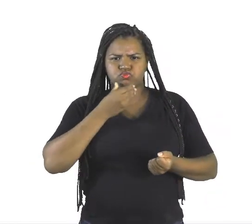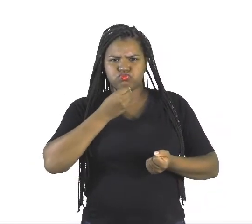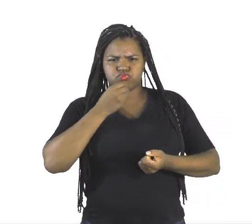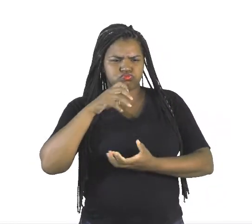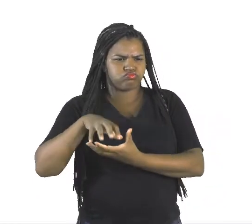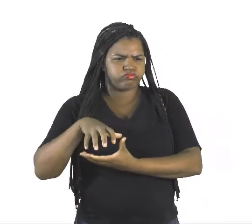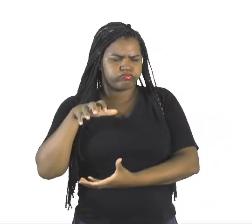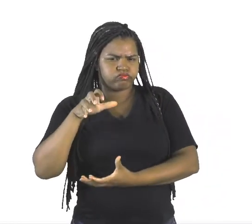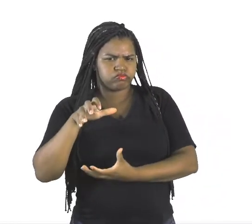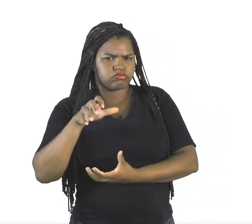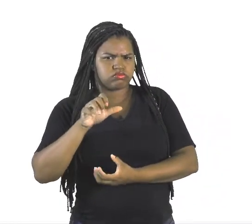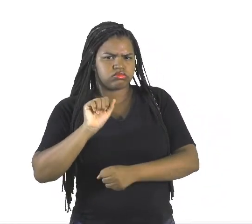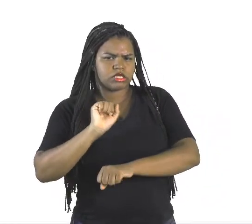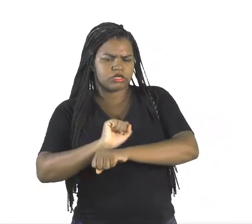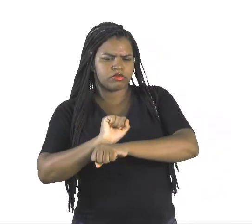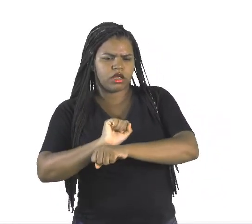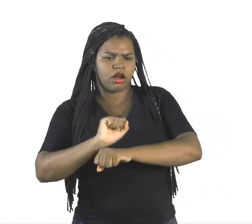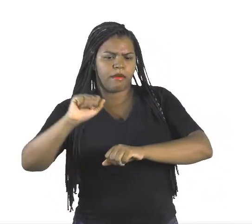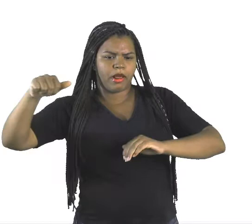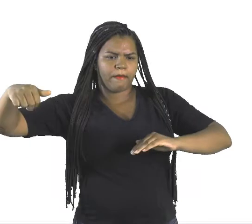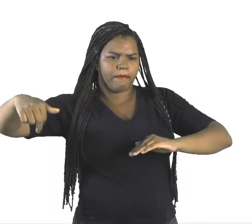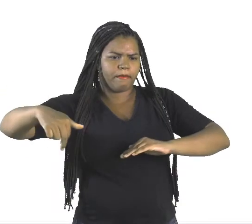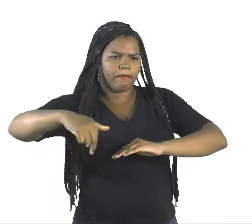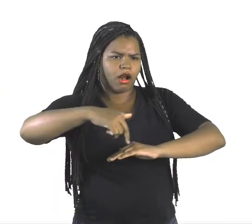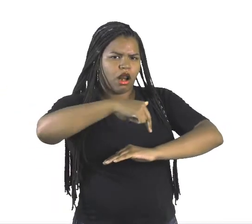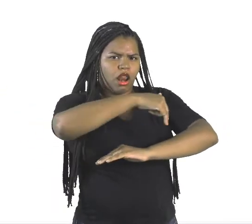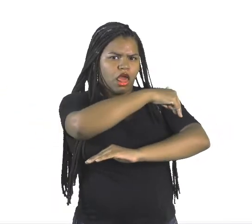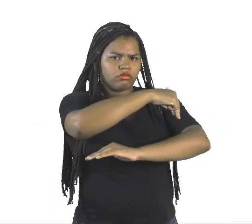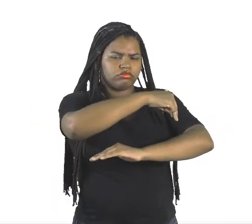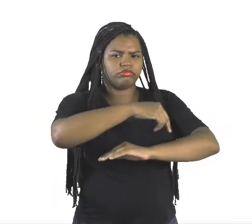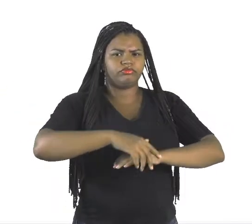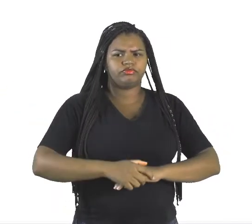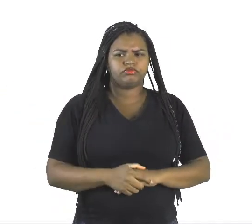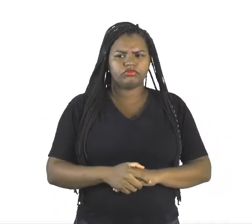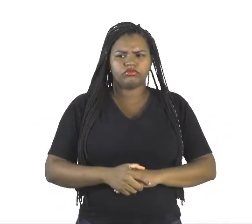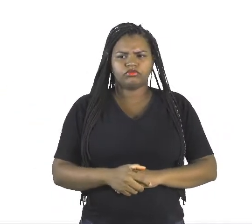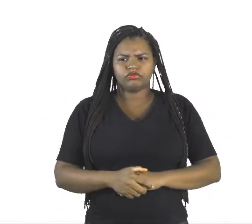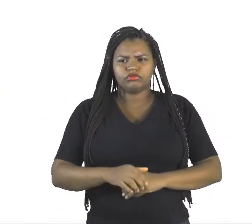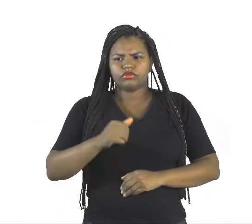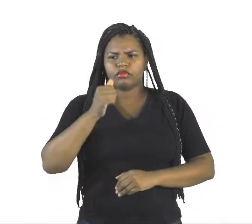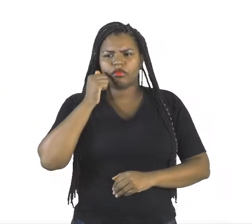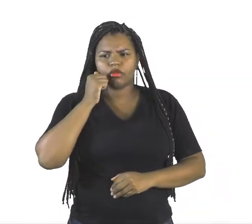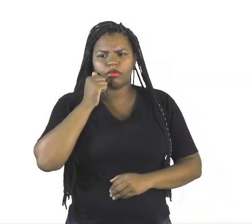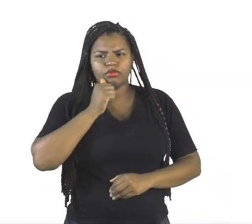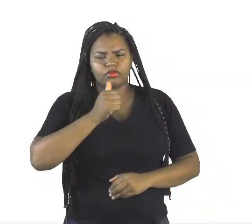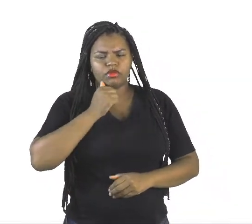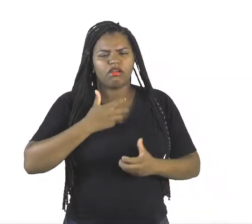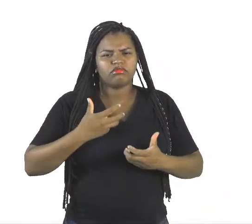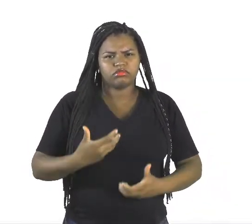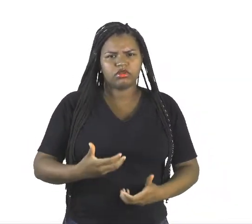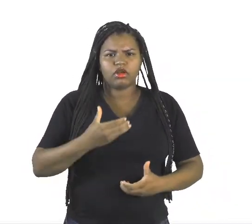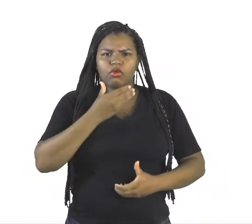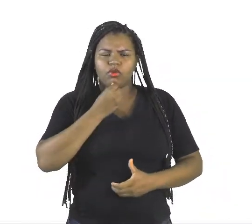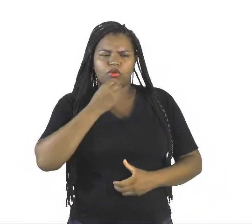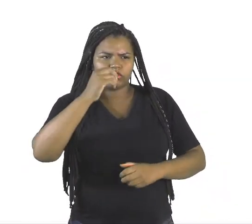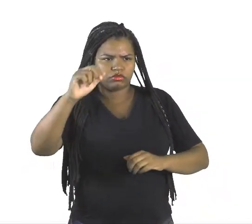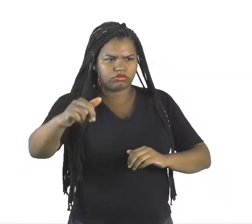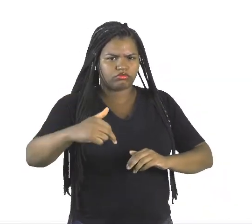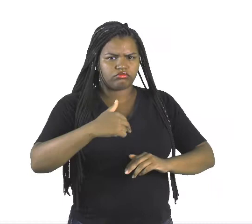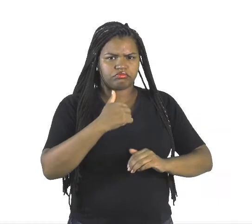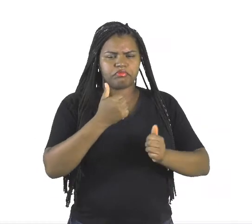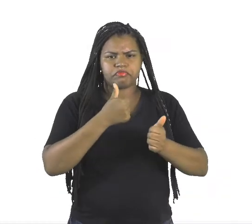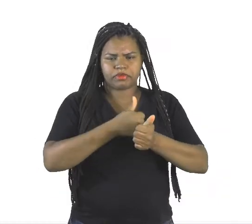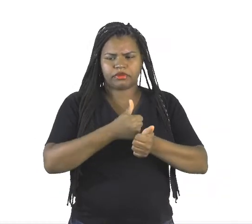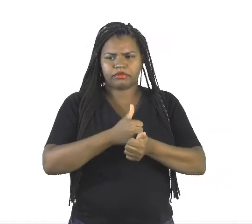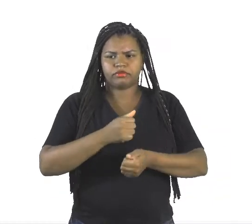aguarda para atravessar a rua. Casal dirige um carro, mulher cansada, observa um ônibus que se aproxima. Próximo. Mulher.